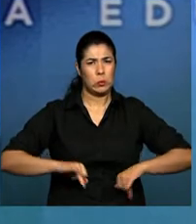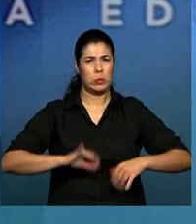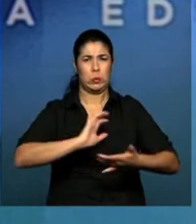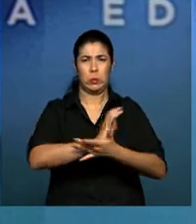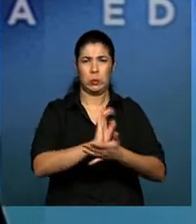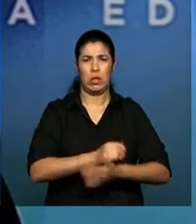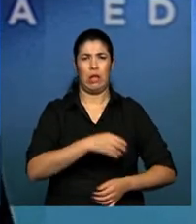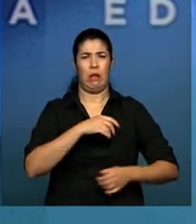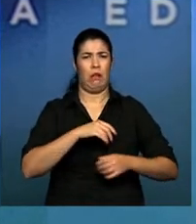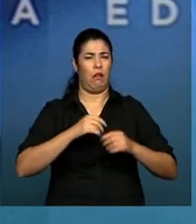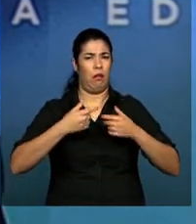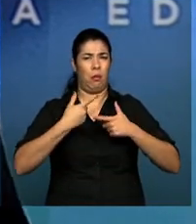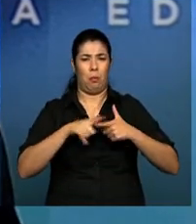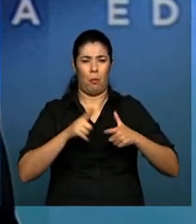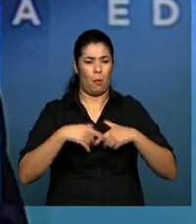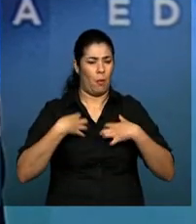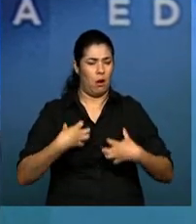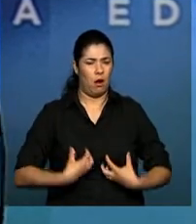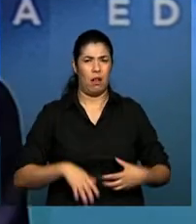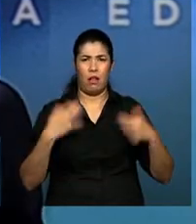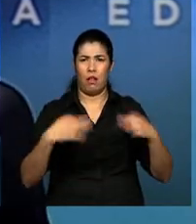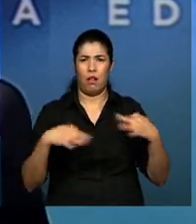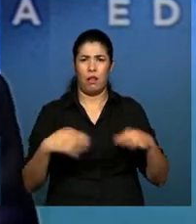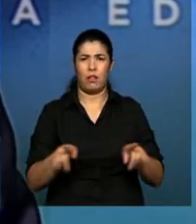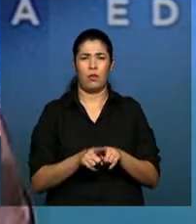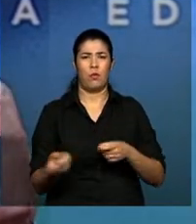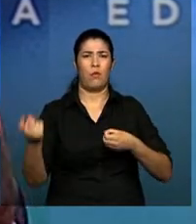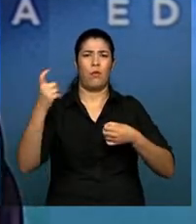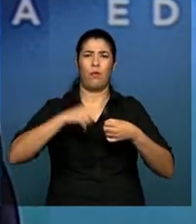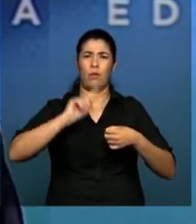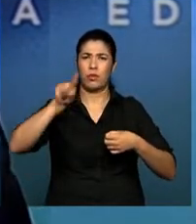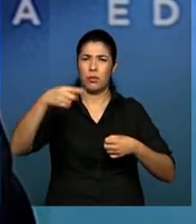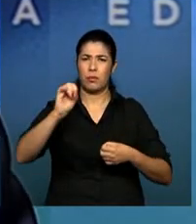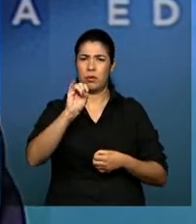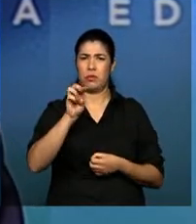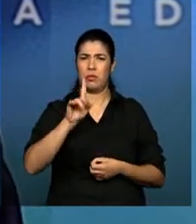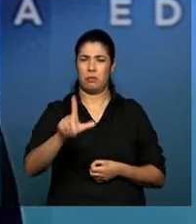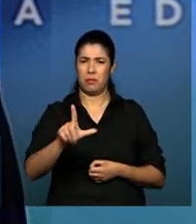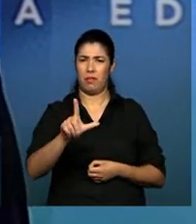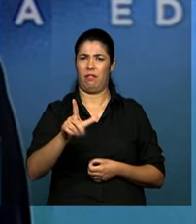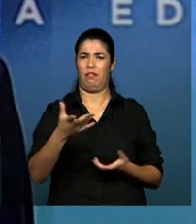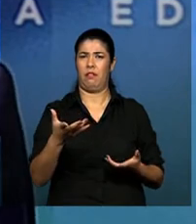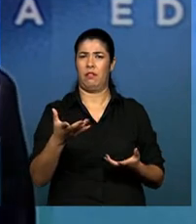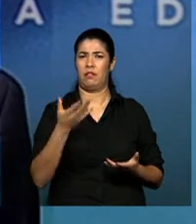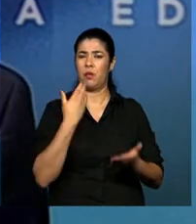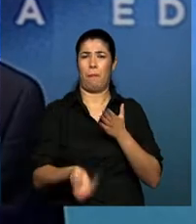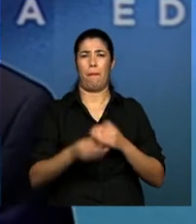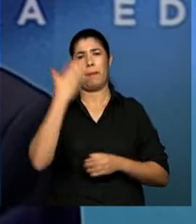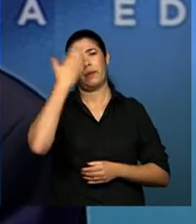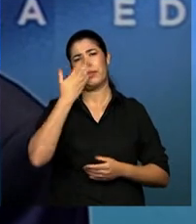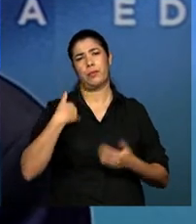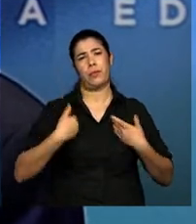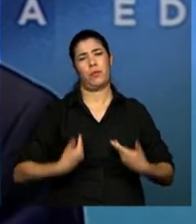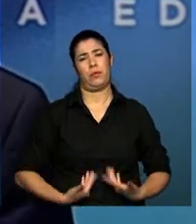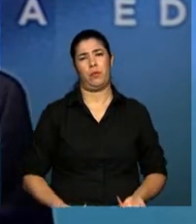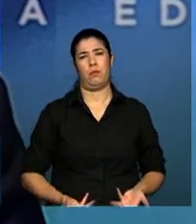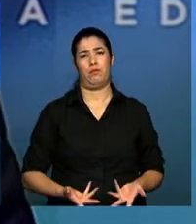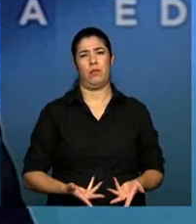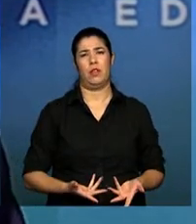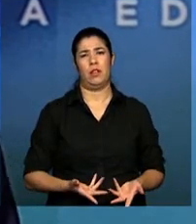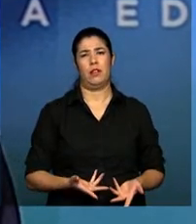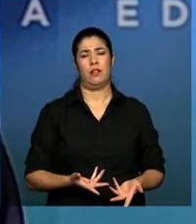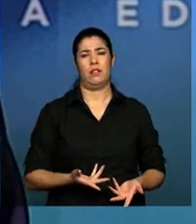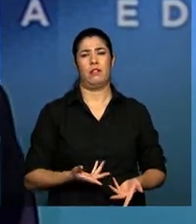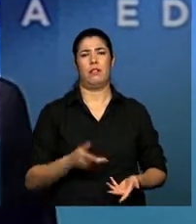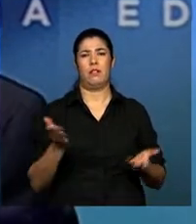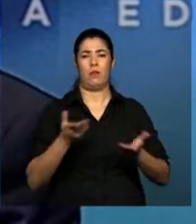tendo que reproduzir horas depois, dias depois, o mesmo exame, quando, na verdade, isso pode ser feito com integração, que é o